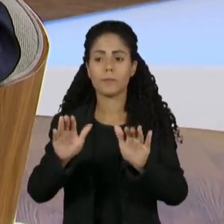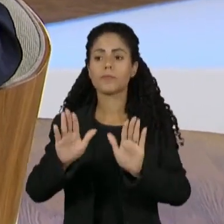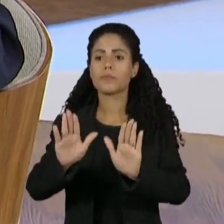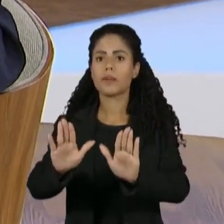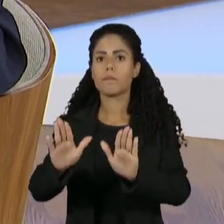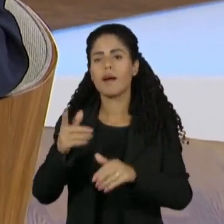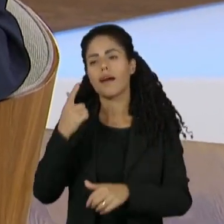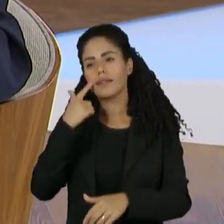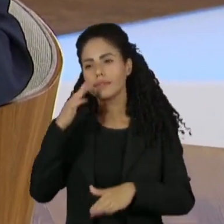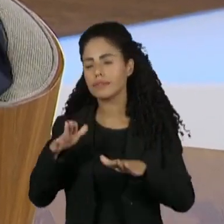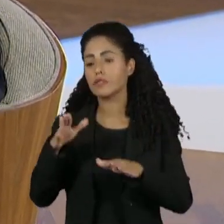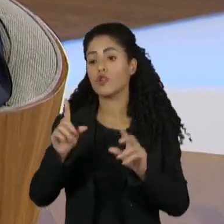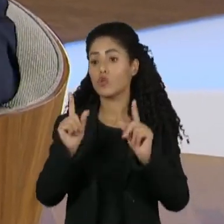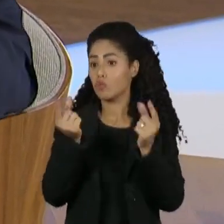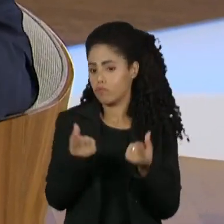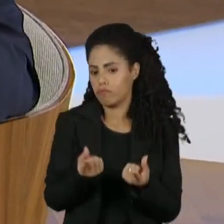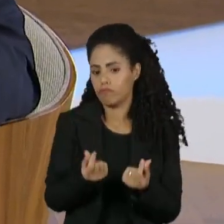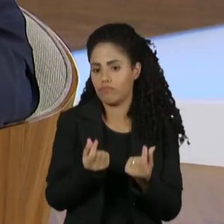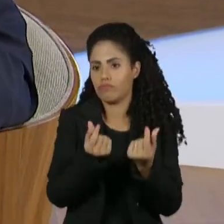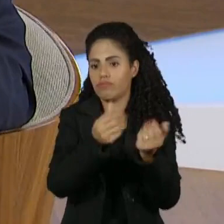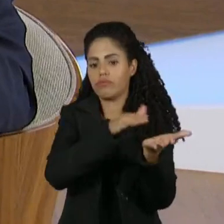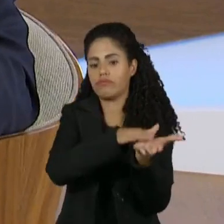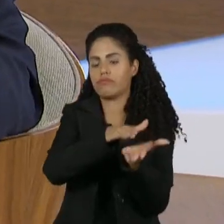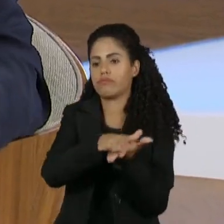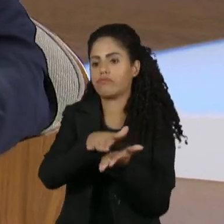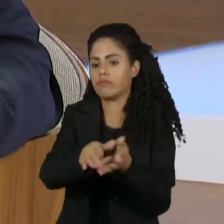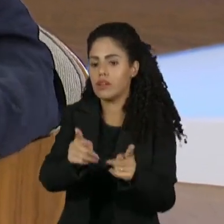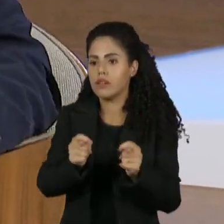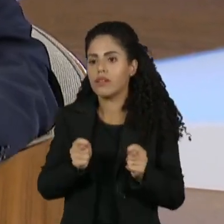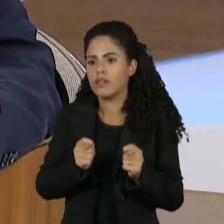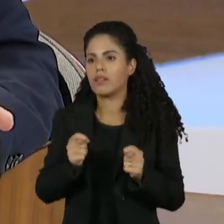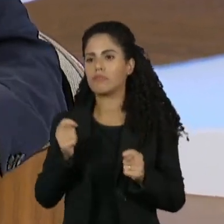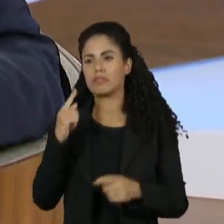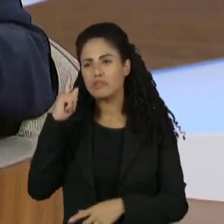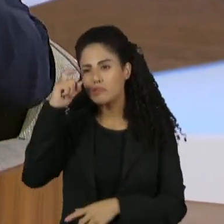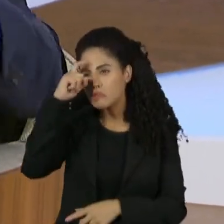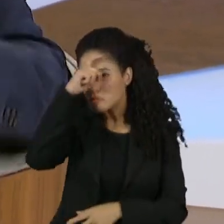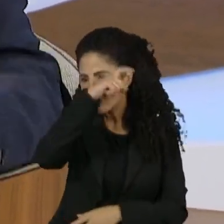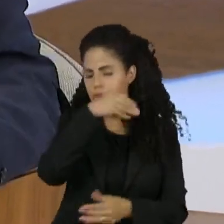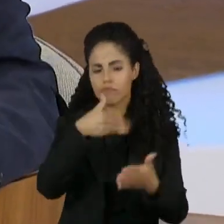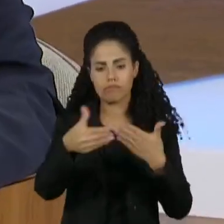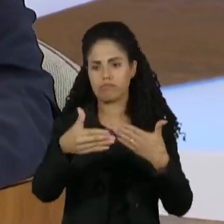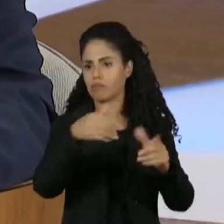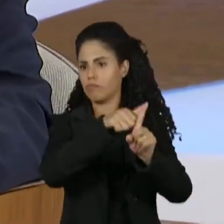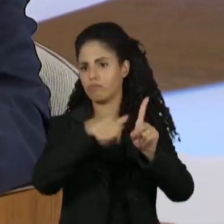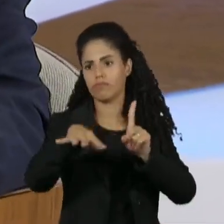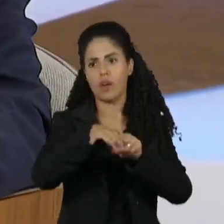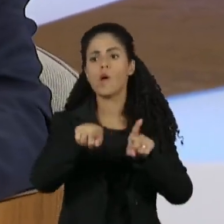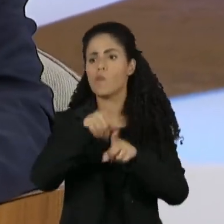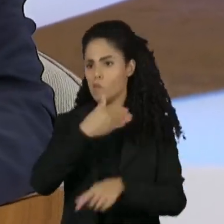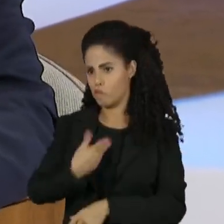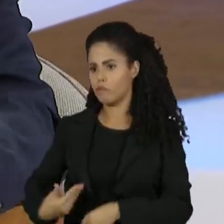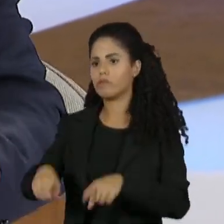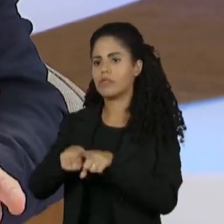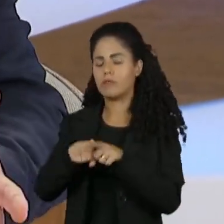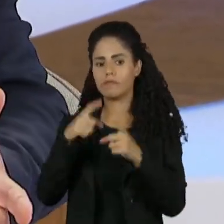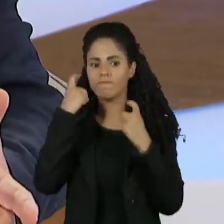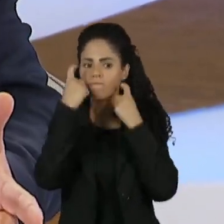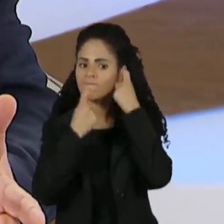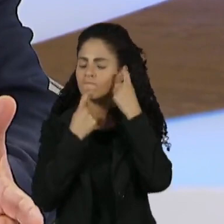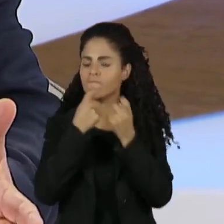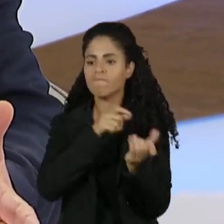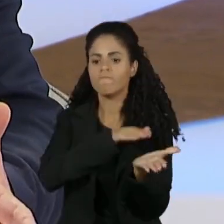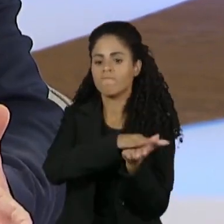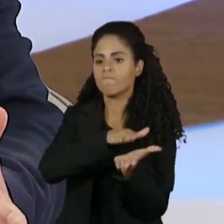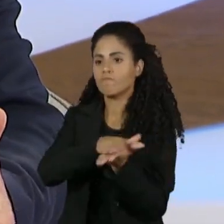A restrição fiscal é sempre desagradável, sempre desagradável. Para qualquer cidadão, quanto mais para o governo. Mas tem que